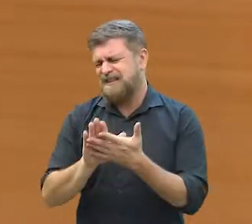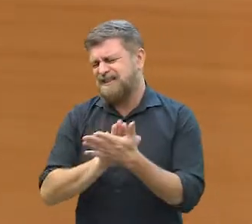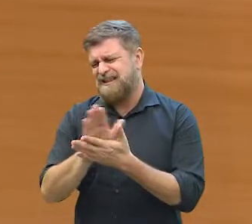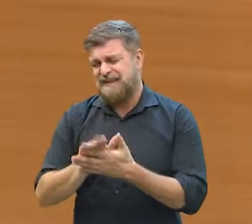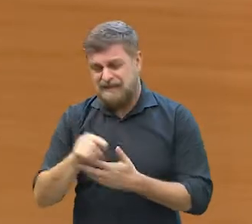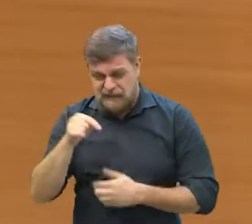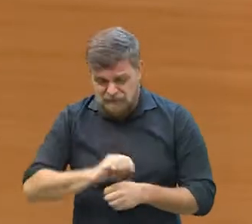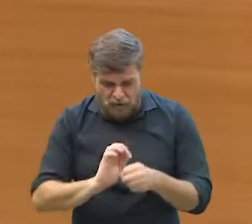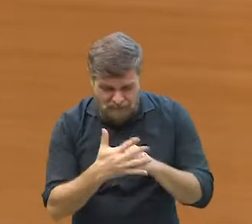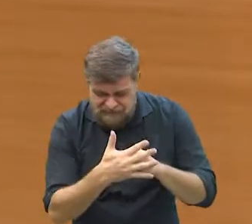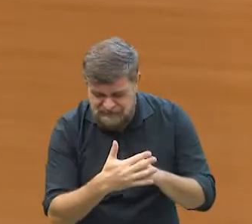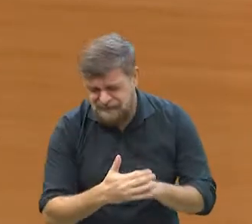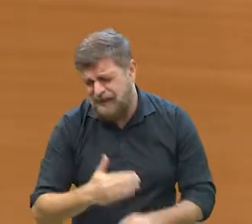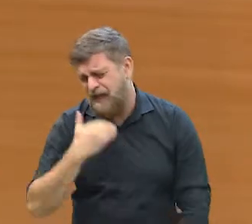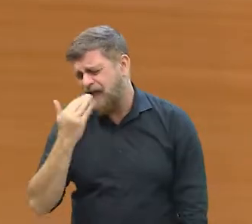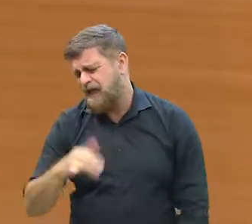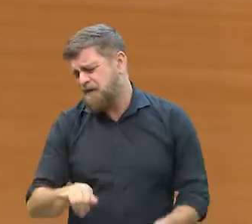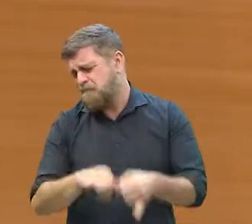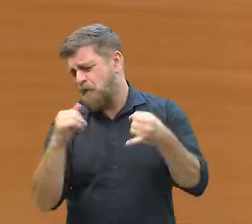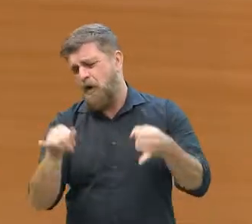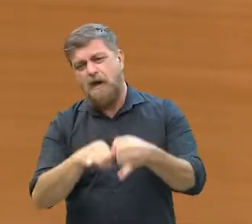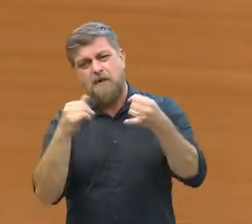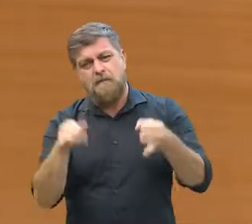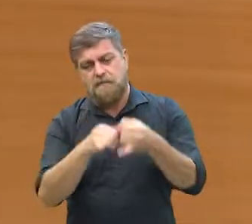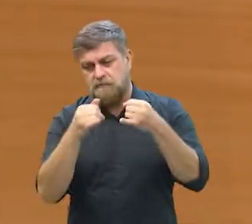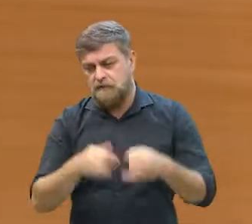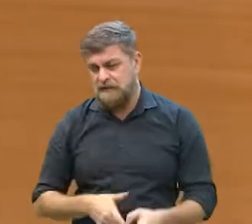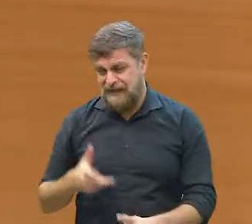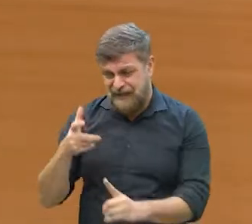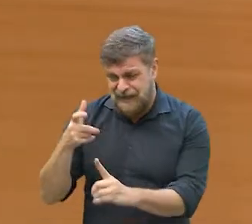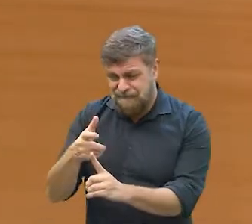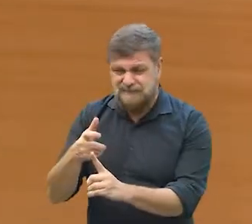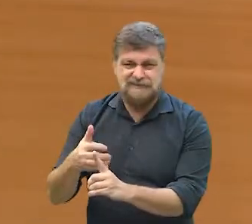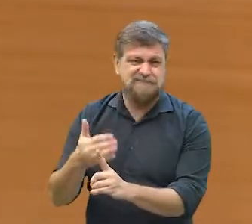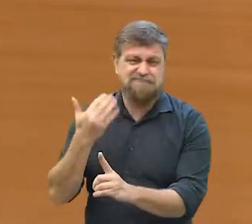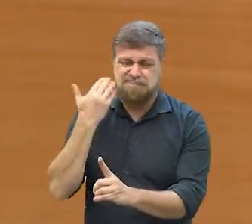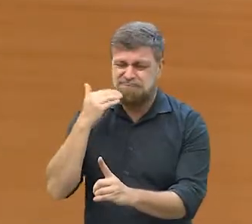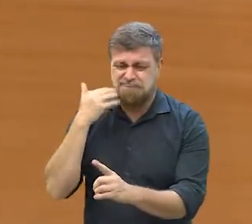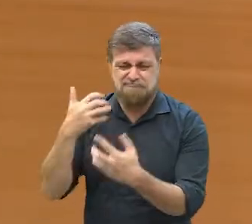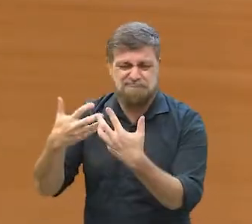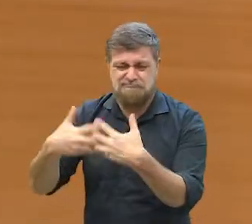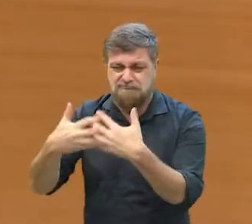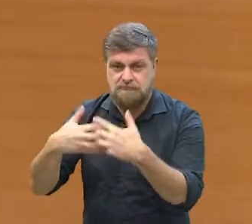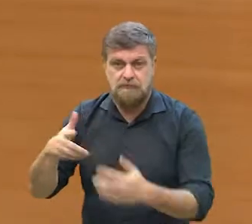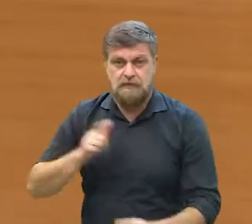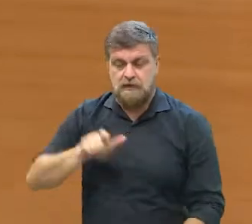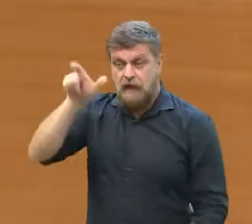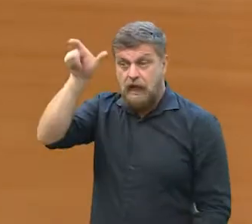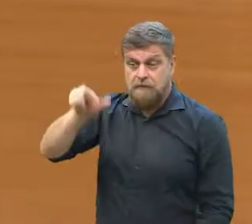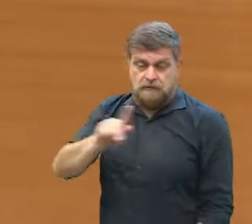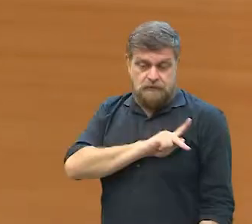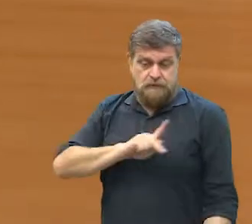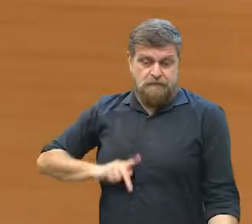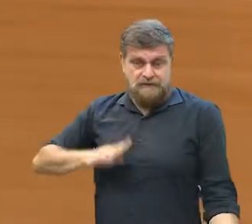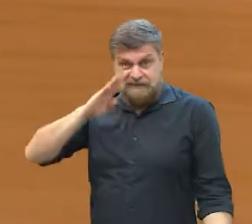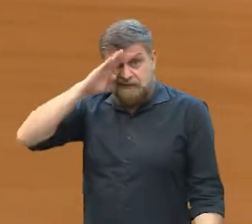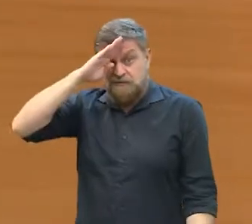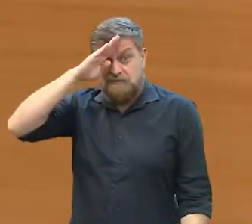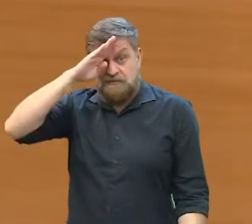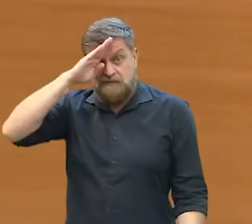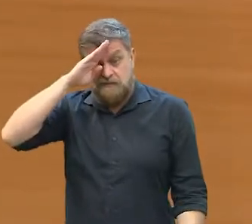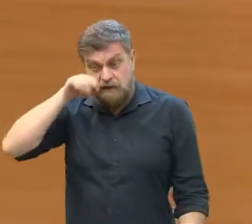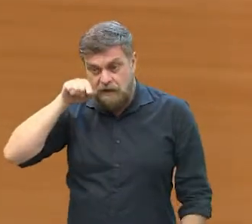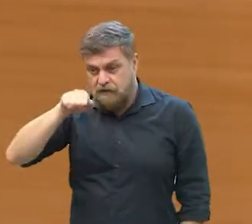que nega a gravidade, que questiona a vacina, que deslegitima a vacina. E a gente tem figuras públicas, o próprio